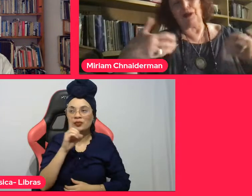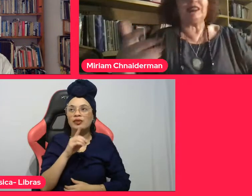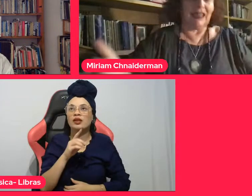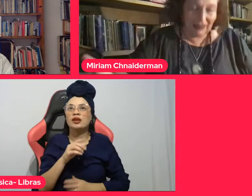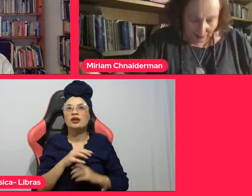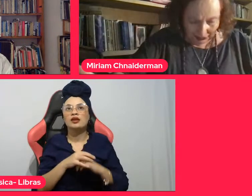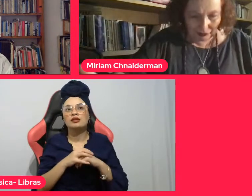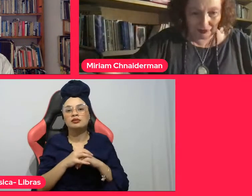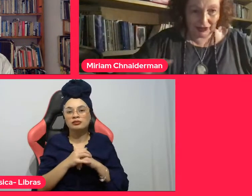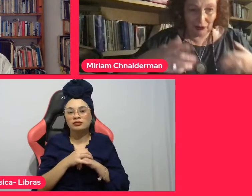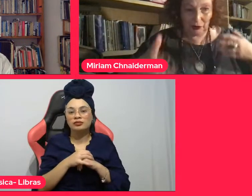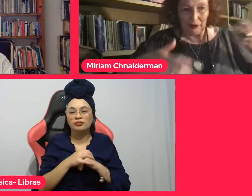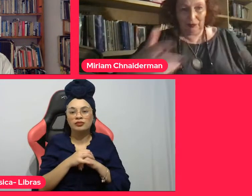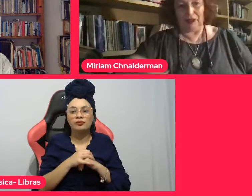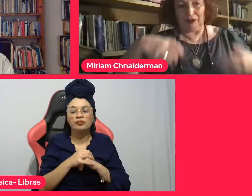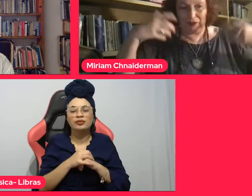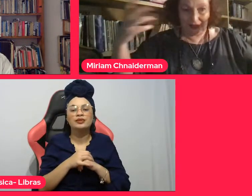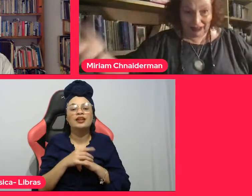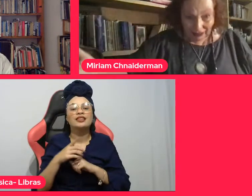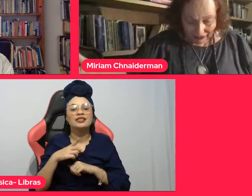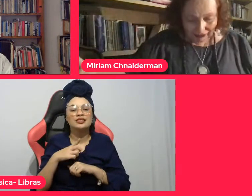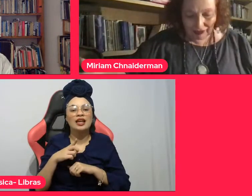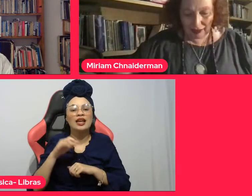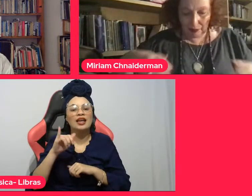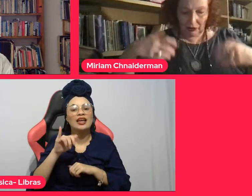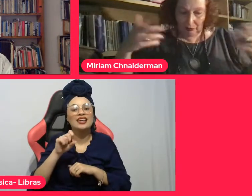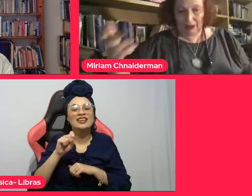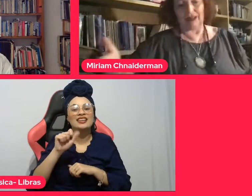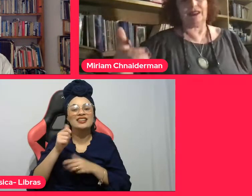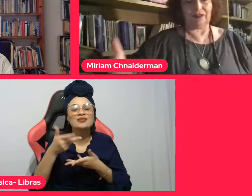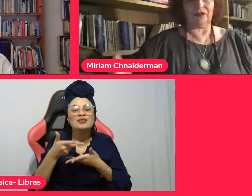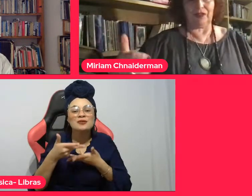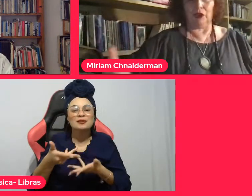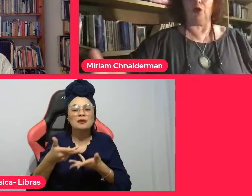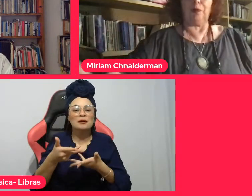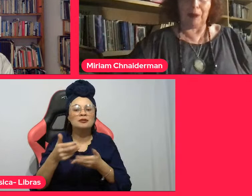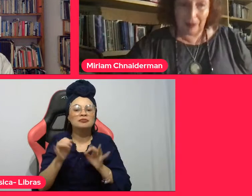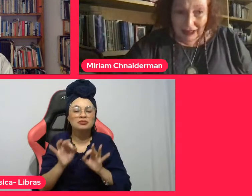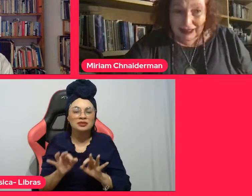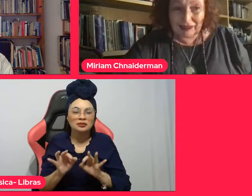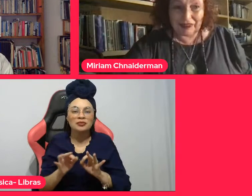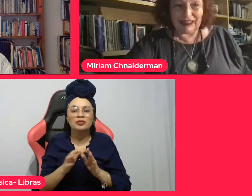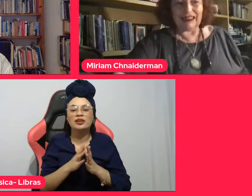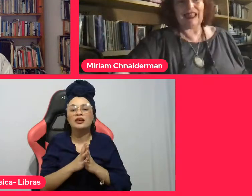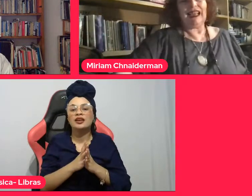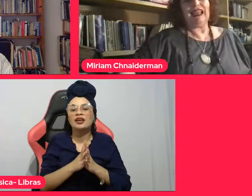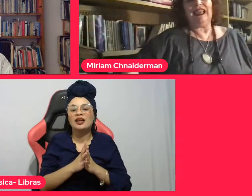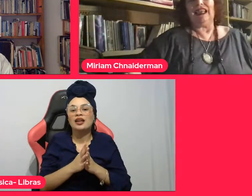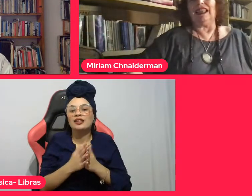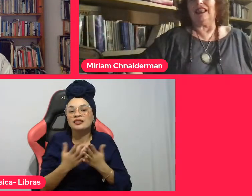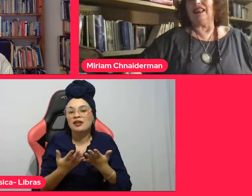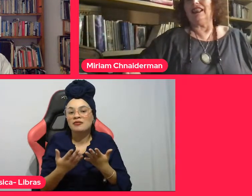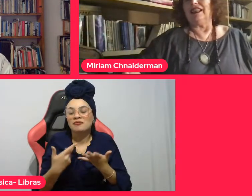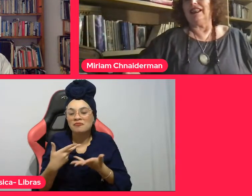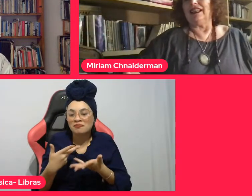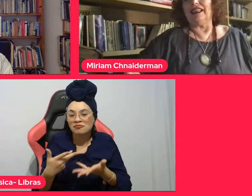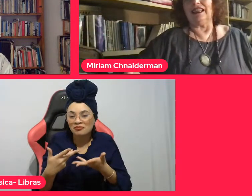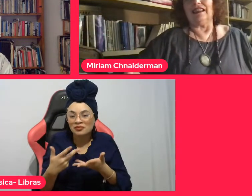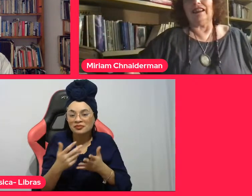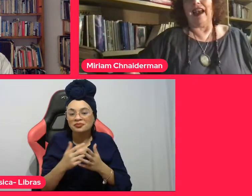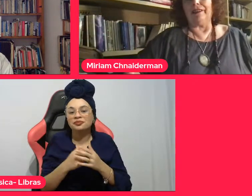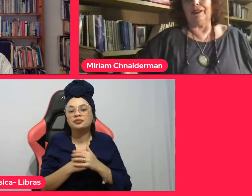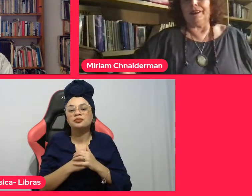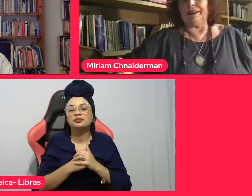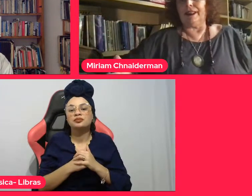depois que a Isa me convidou, enfim, viria de qualquer modo, mas ficou premente vir, e